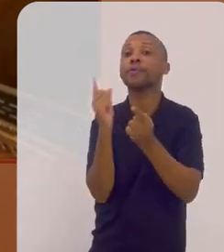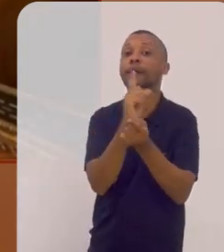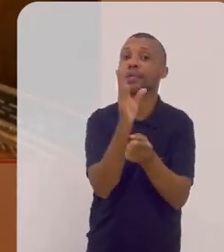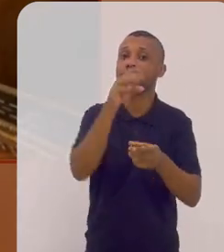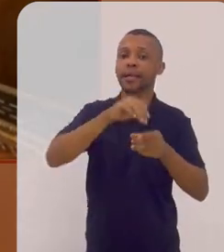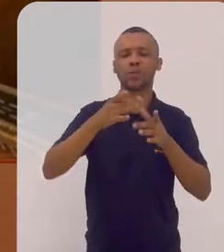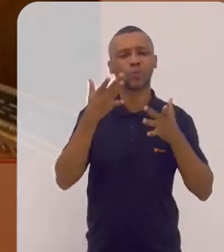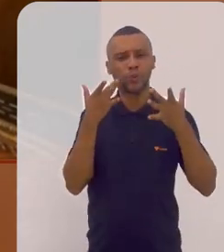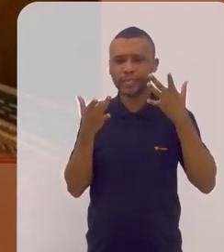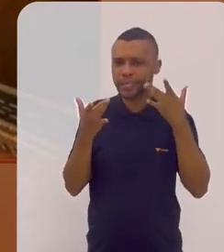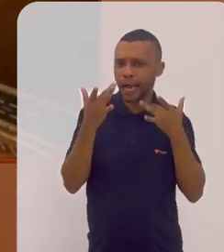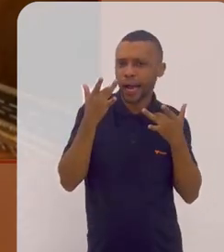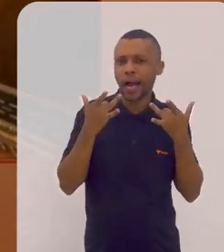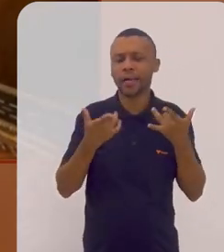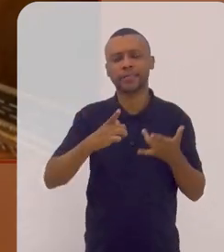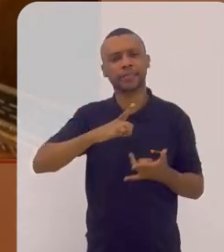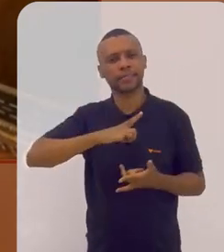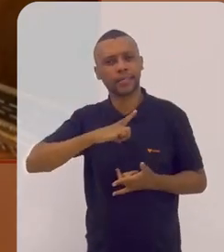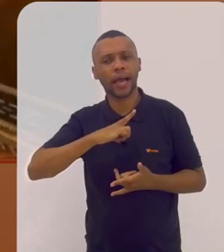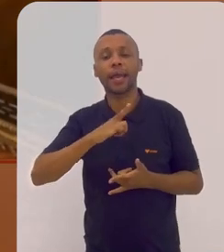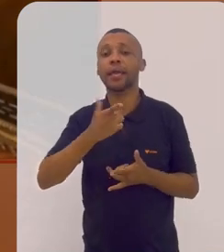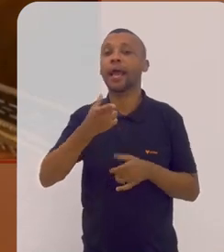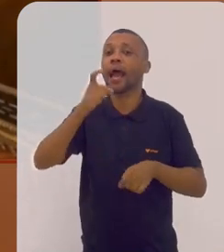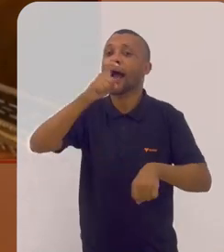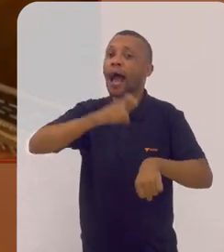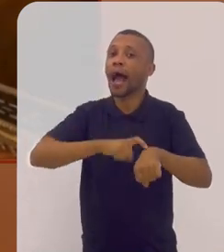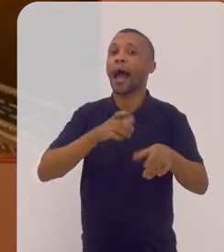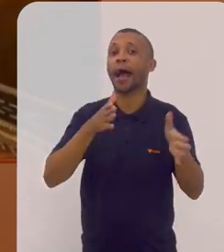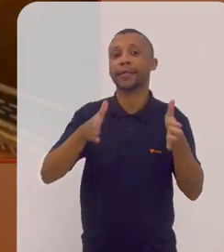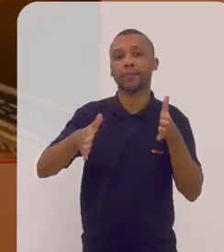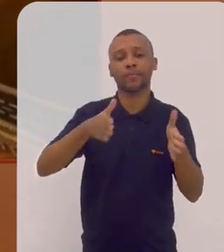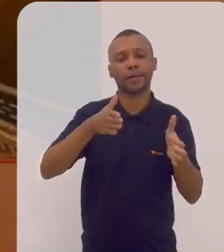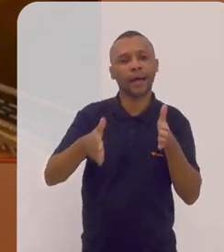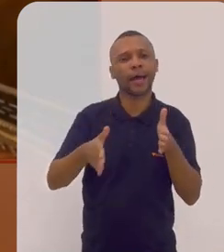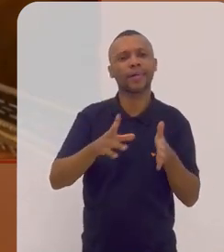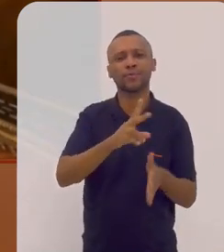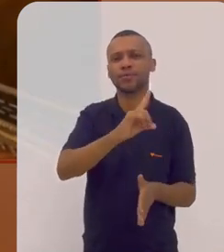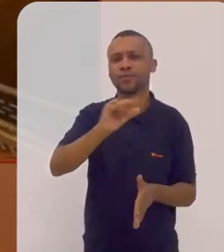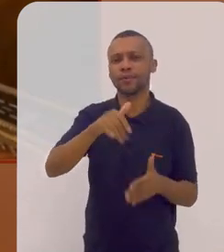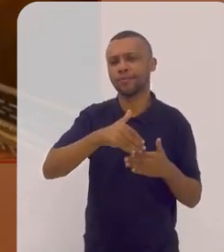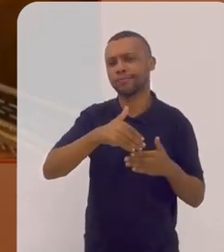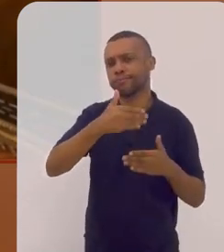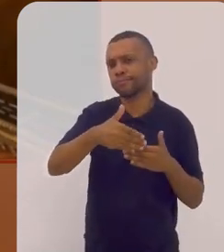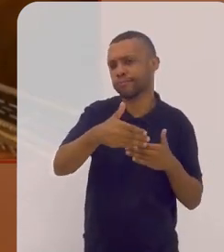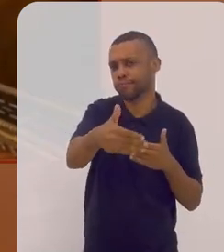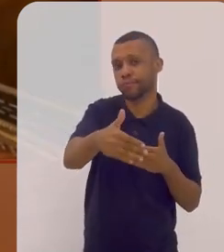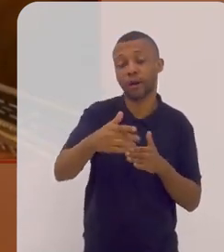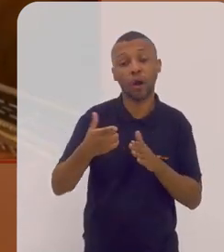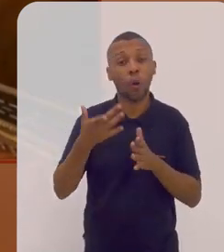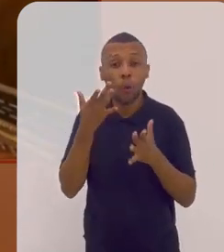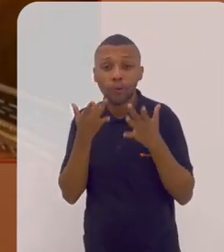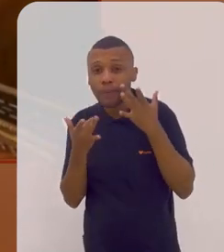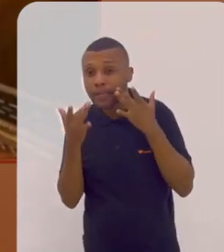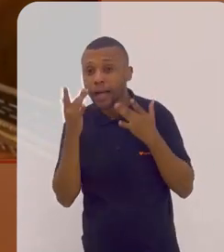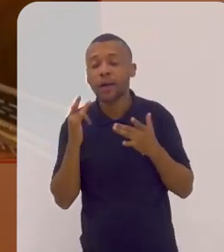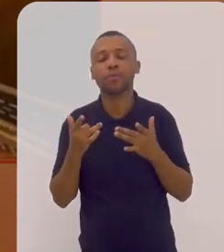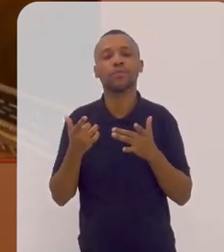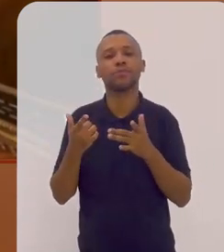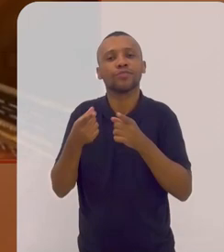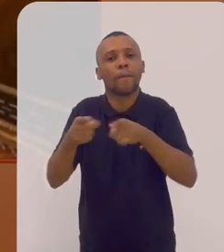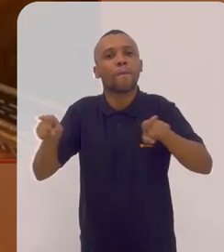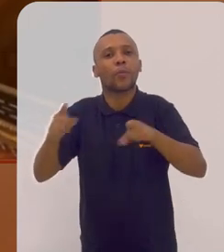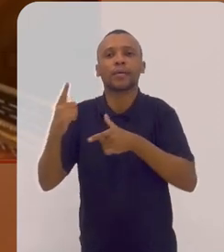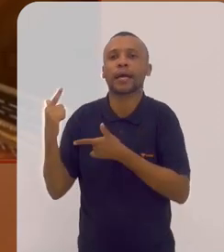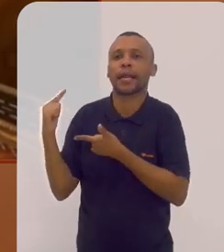contrário do que acontece no teatro que as temporadas duram vários dias geral o espetáculo de música clássica